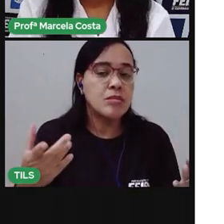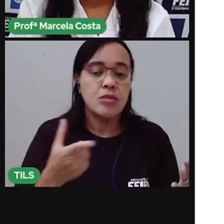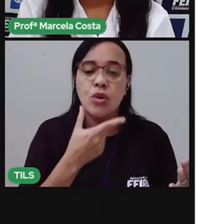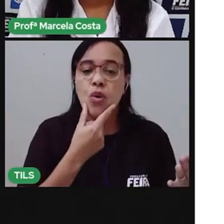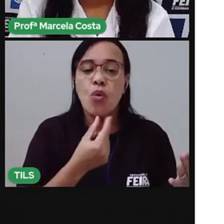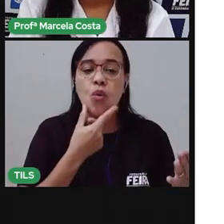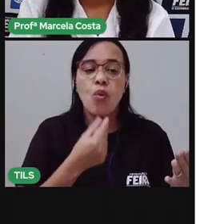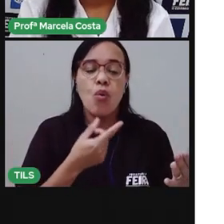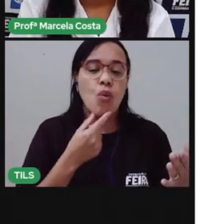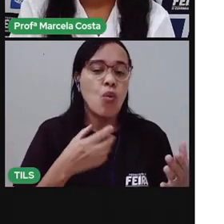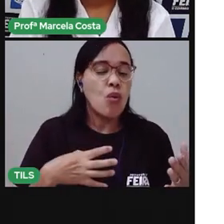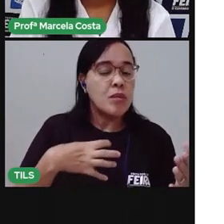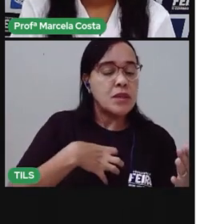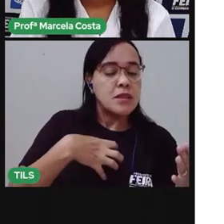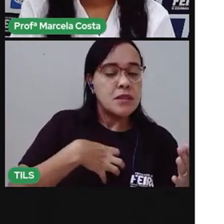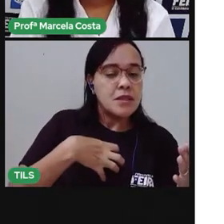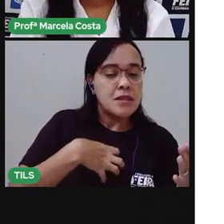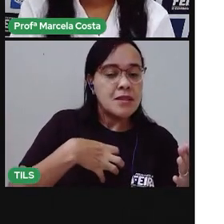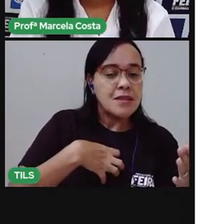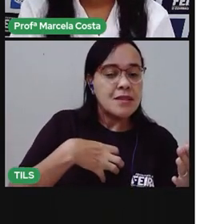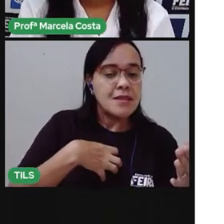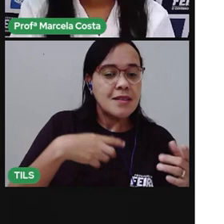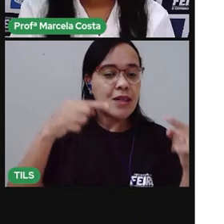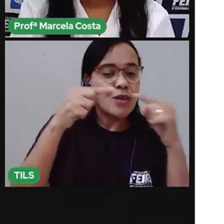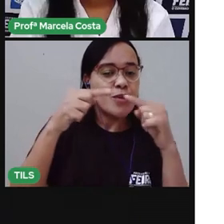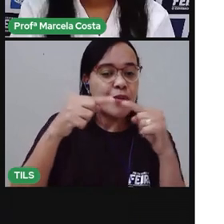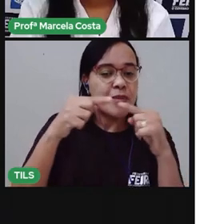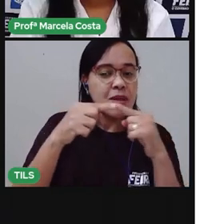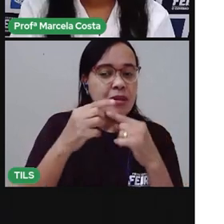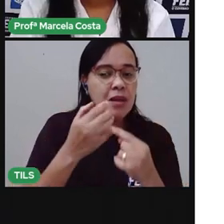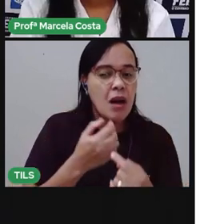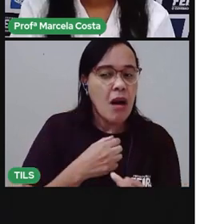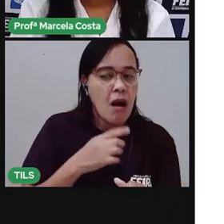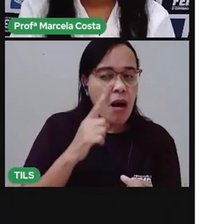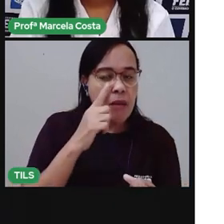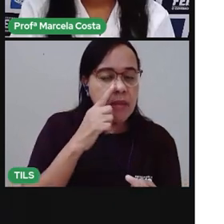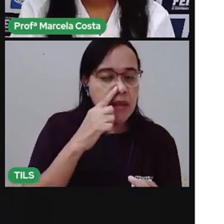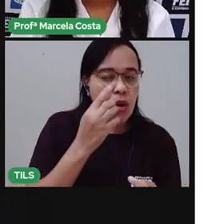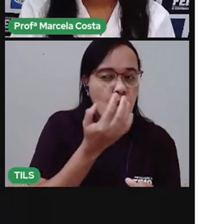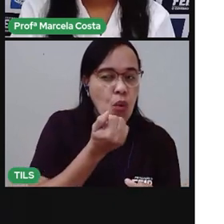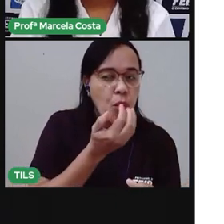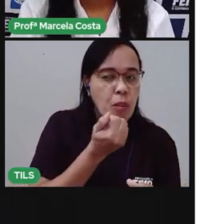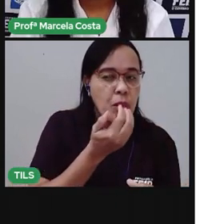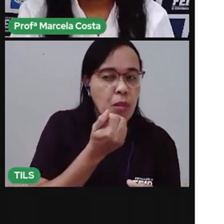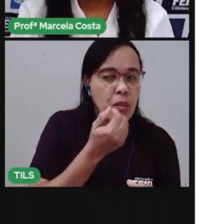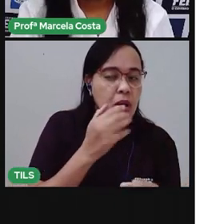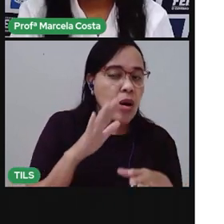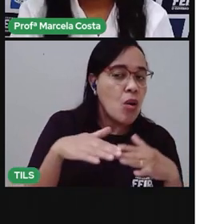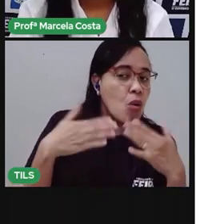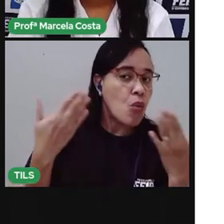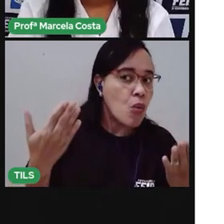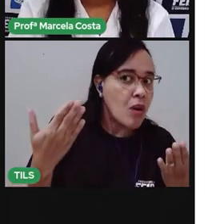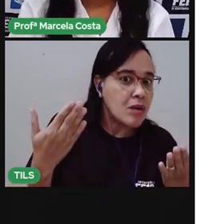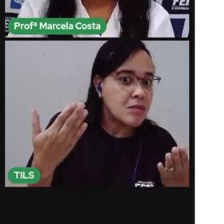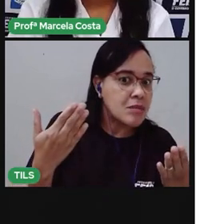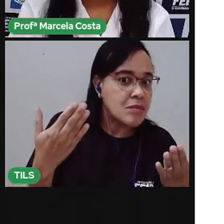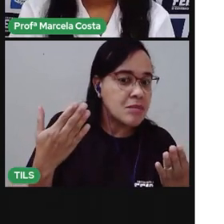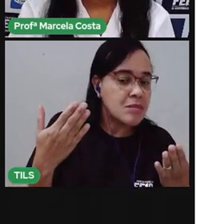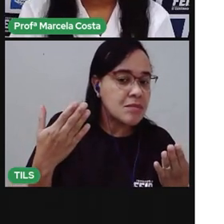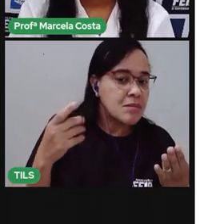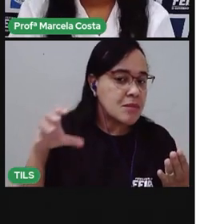está sentindo aí para comer a bolacha? Ele vai precisar da audição, do